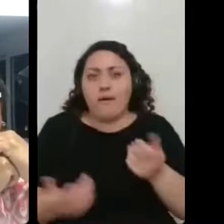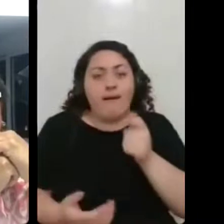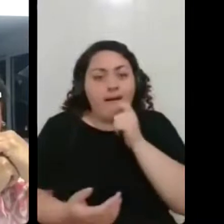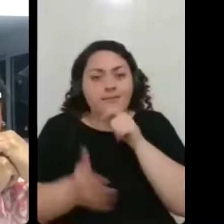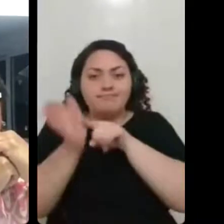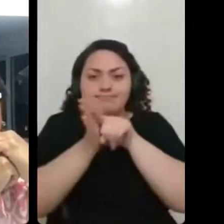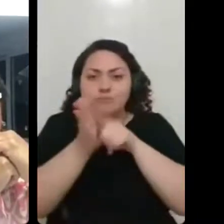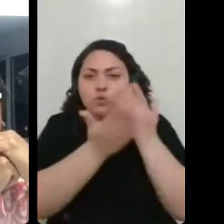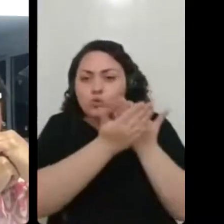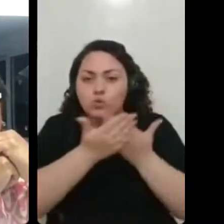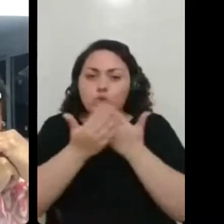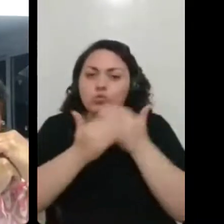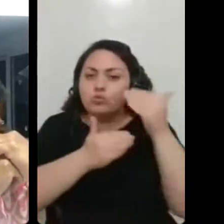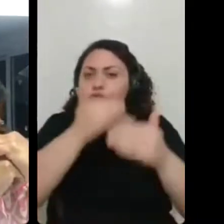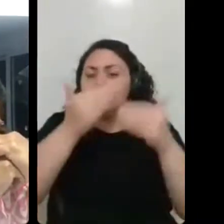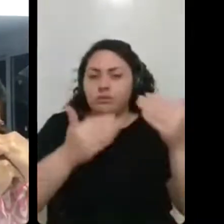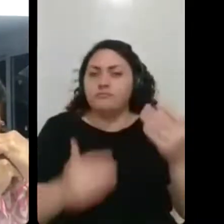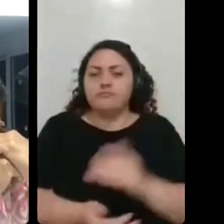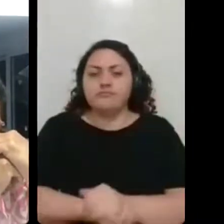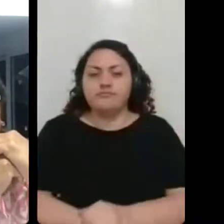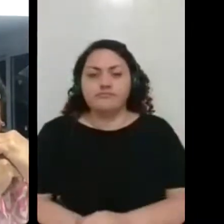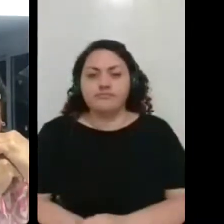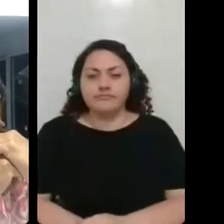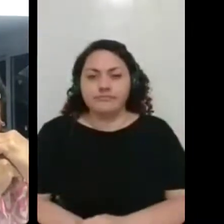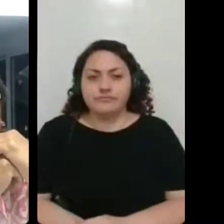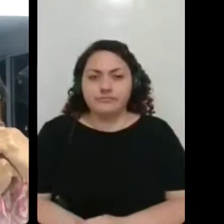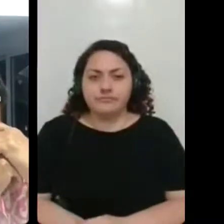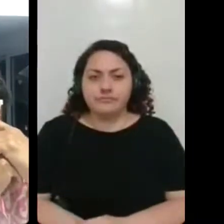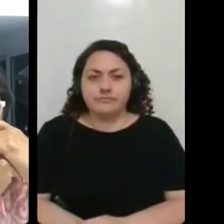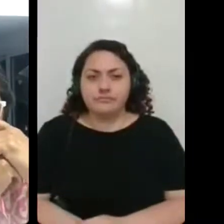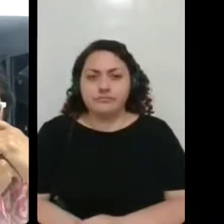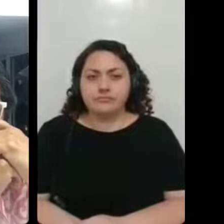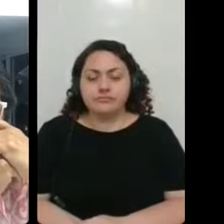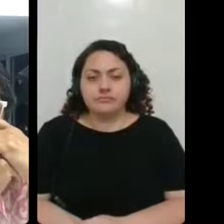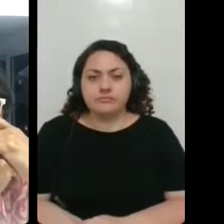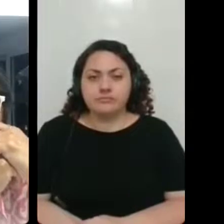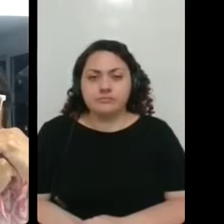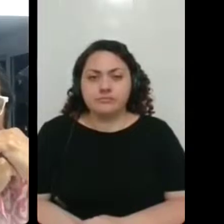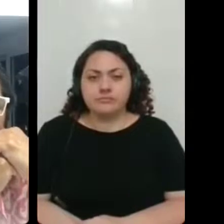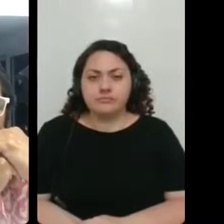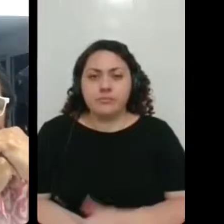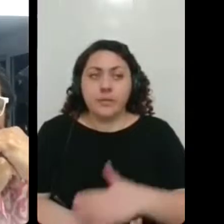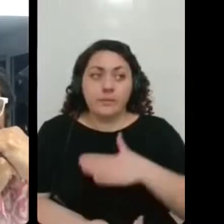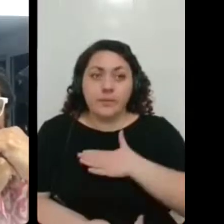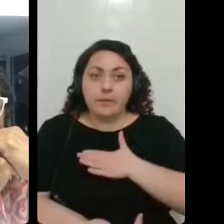tá sendo aprendida, né? E foi muito importante, assim, sabe?